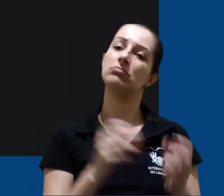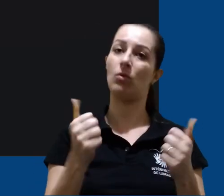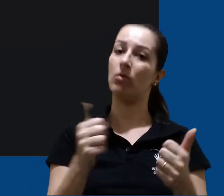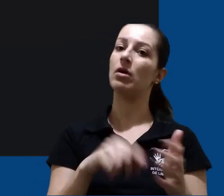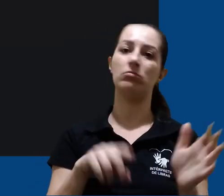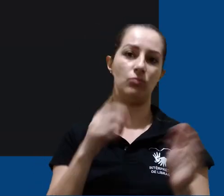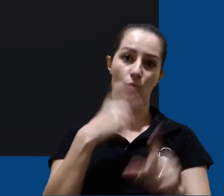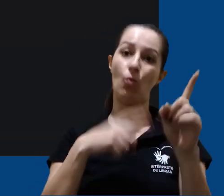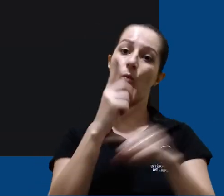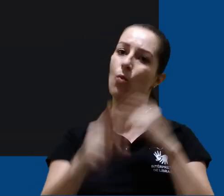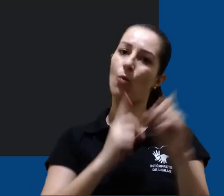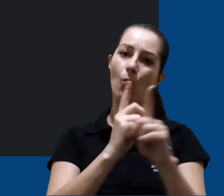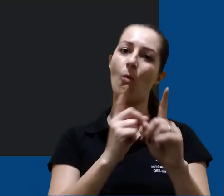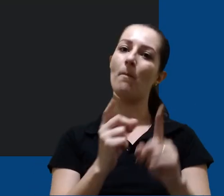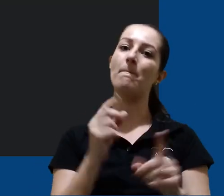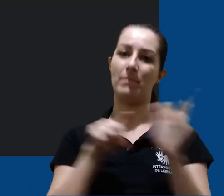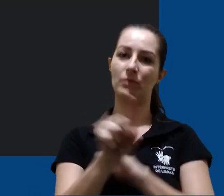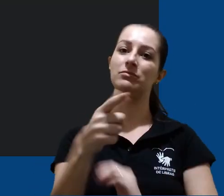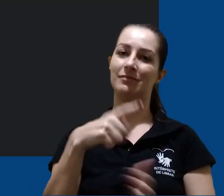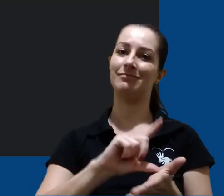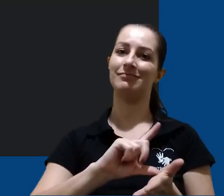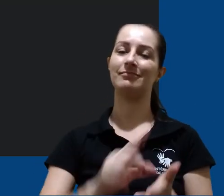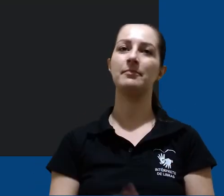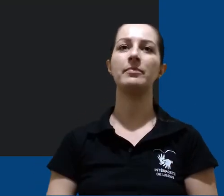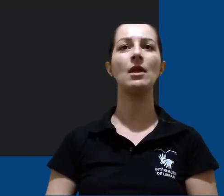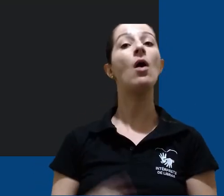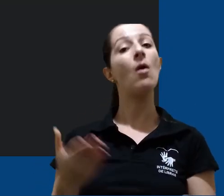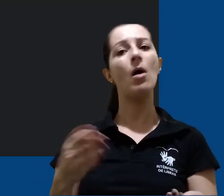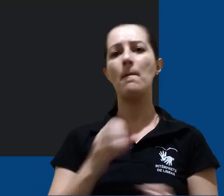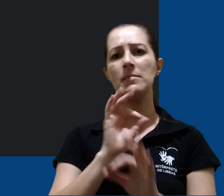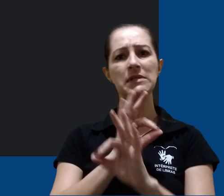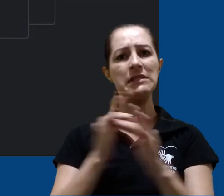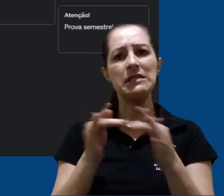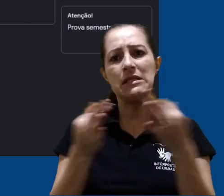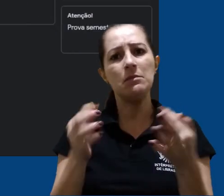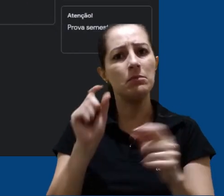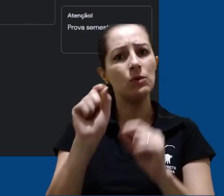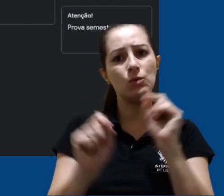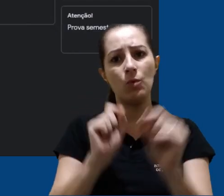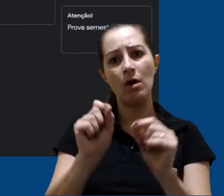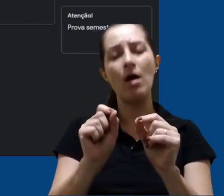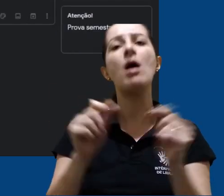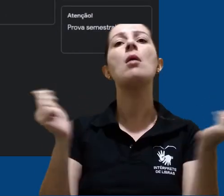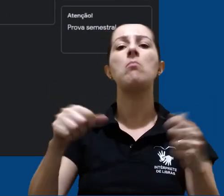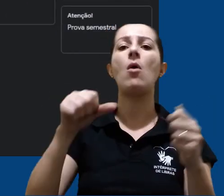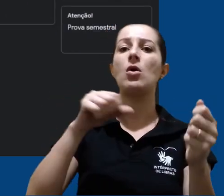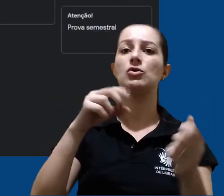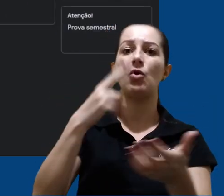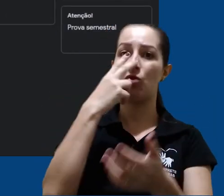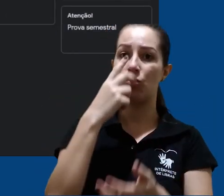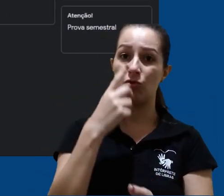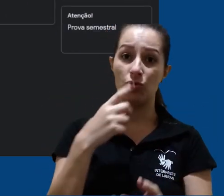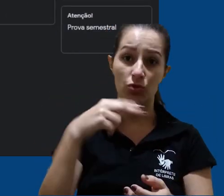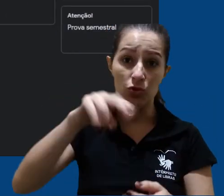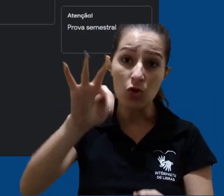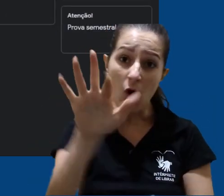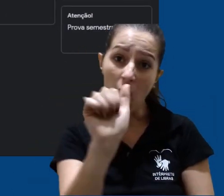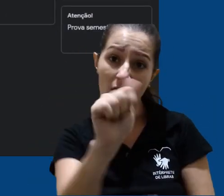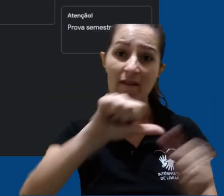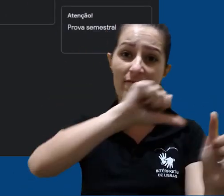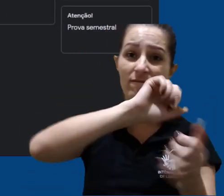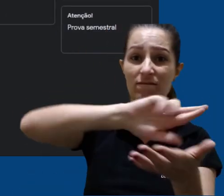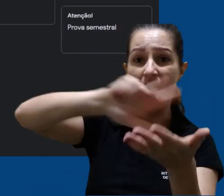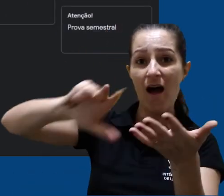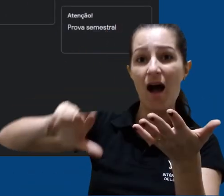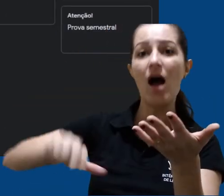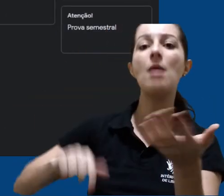decisão. Então tudo bem. Uma função interessante e prática é que podemos alterar algumas coisas de várias notas ao mesmo tempo.